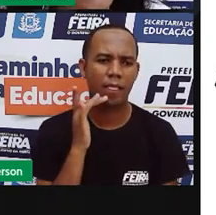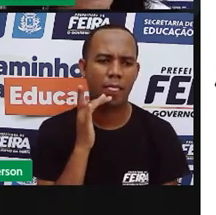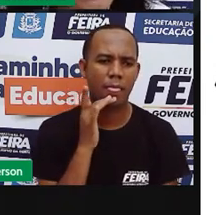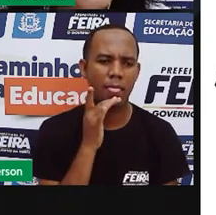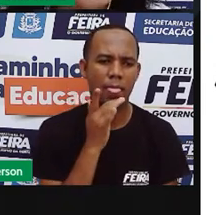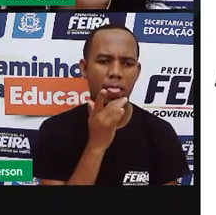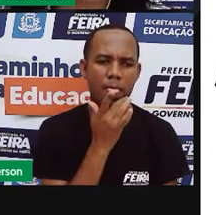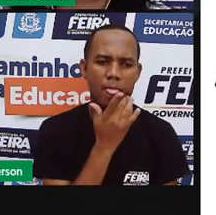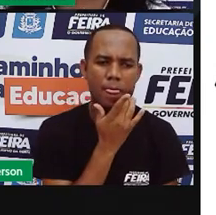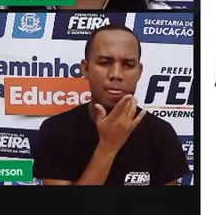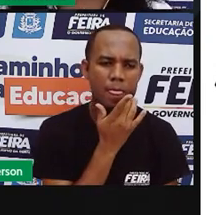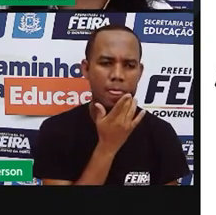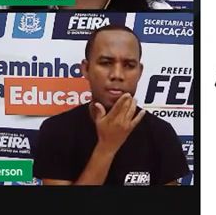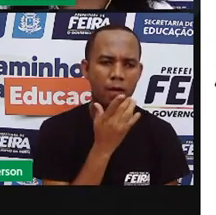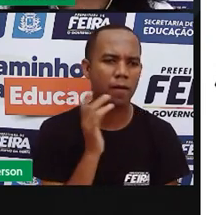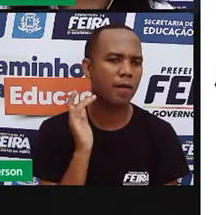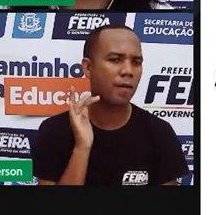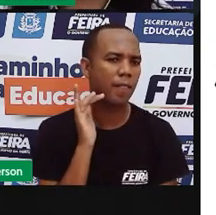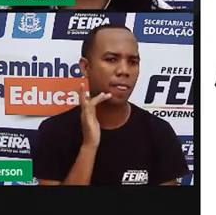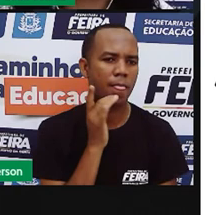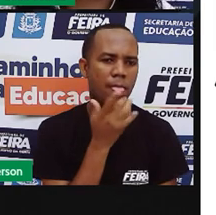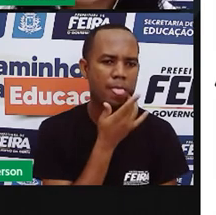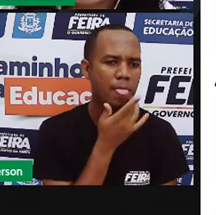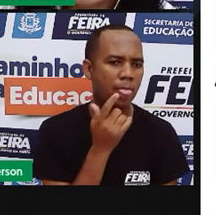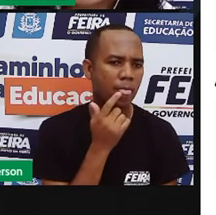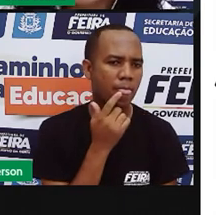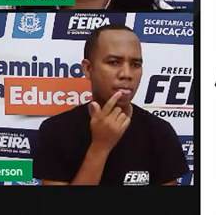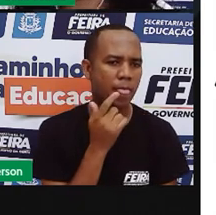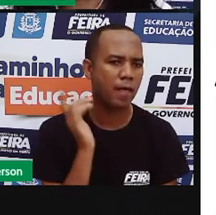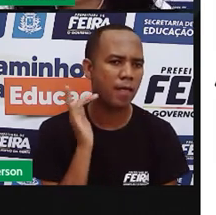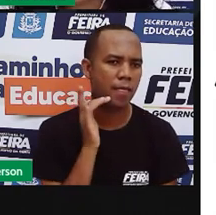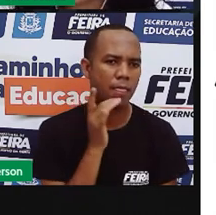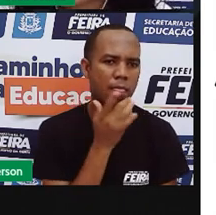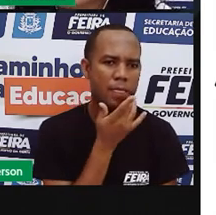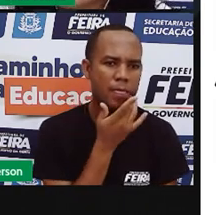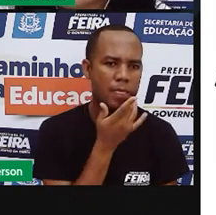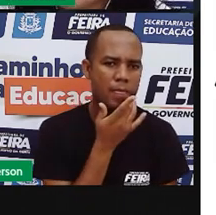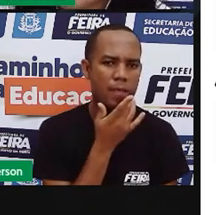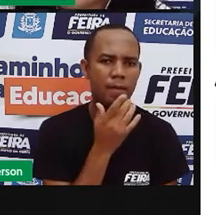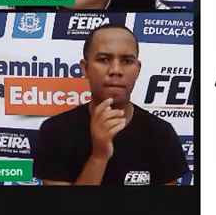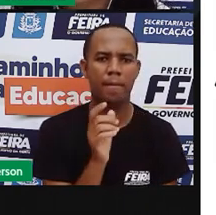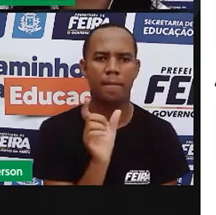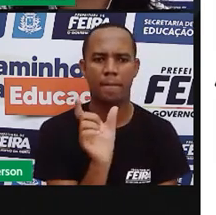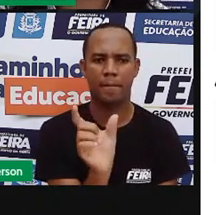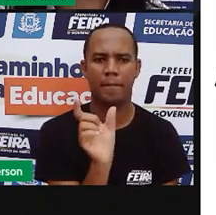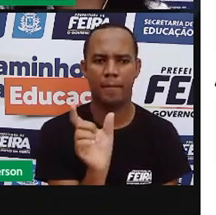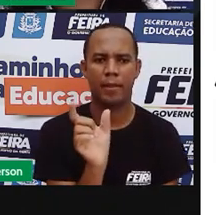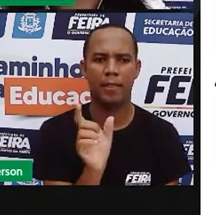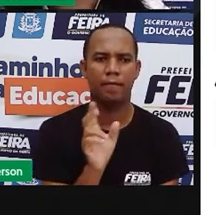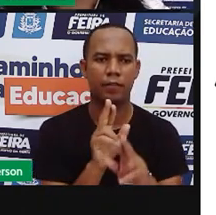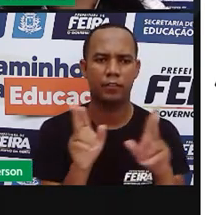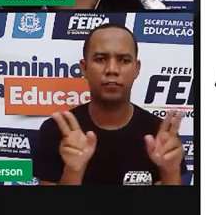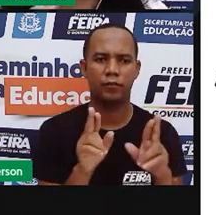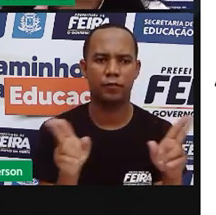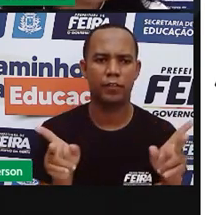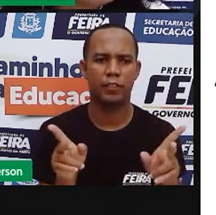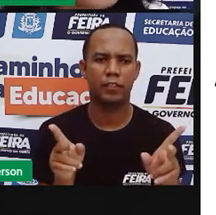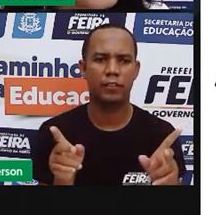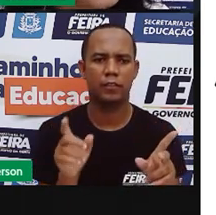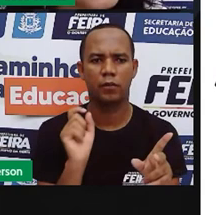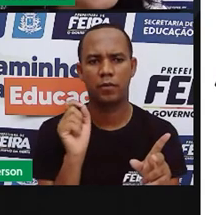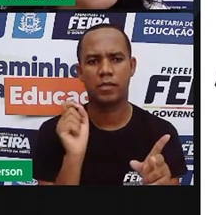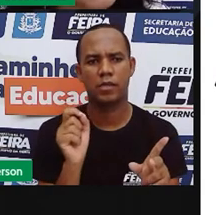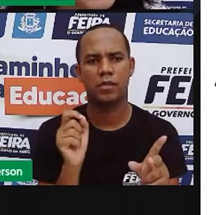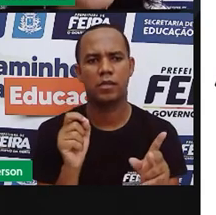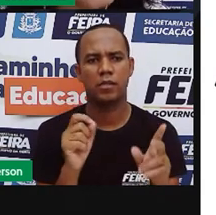Deliciosa. Deliciosa. Deliciosa. Palavras diferentes que transmitem o